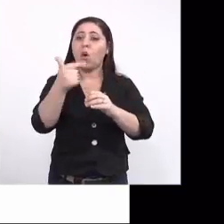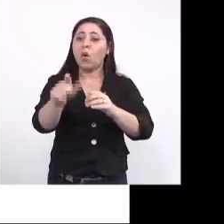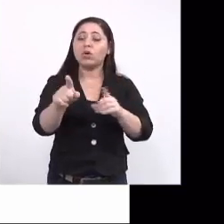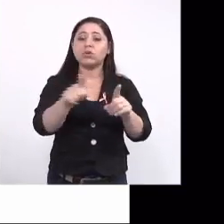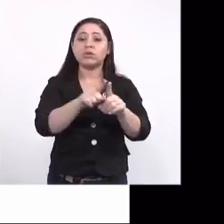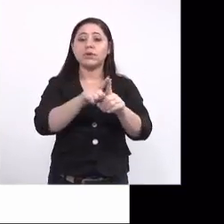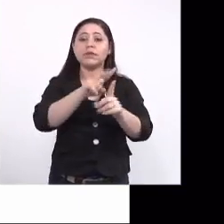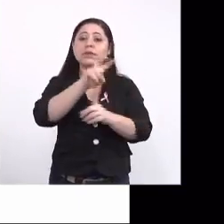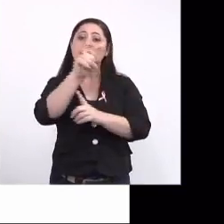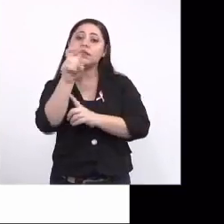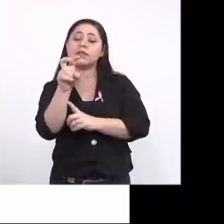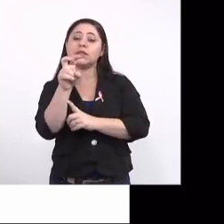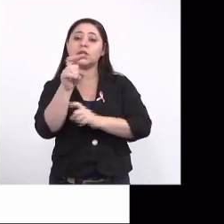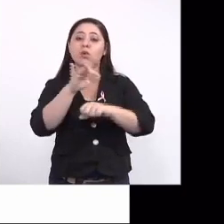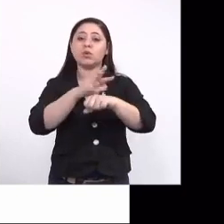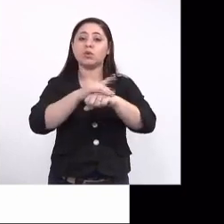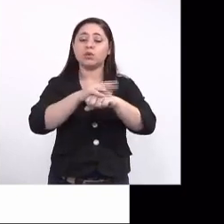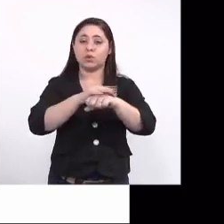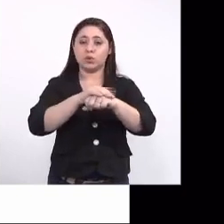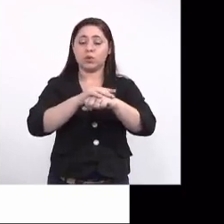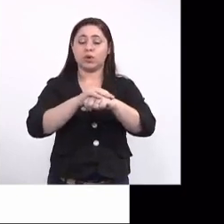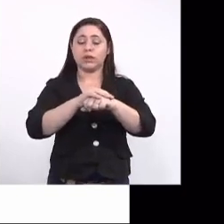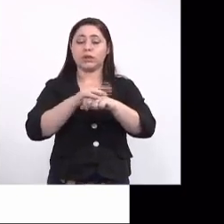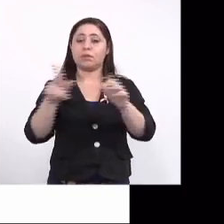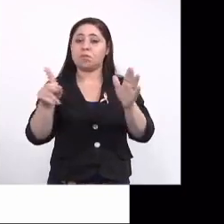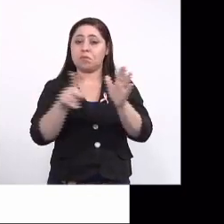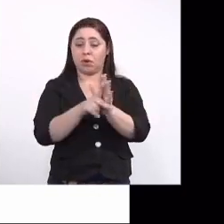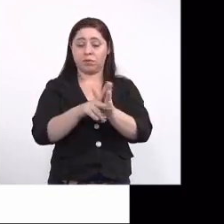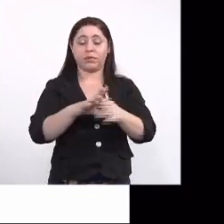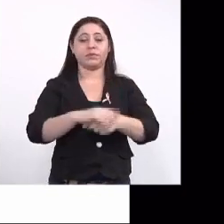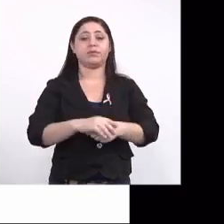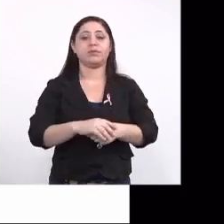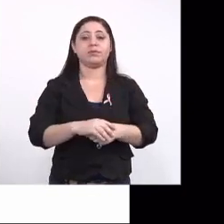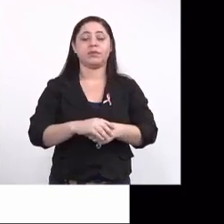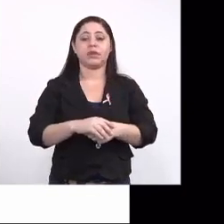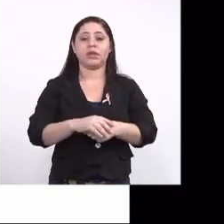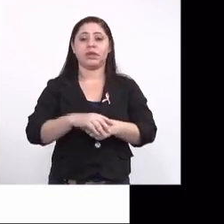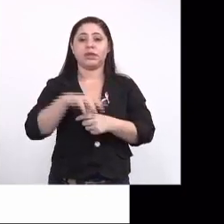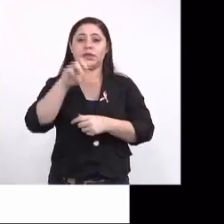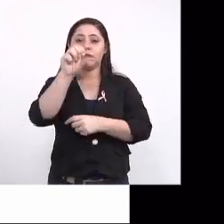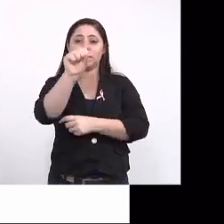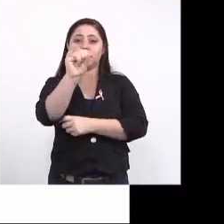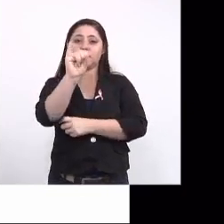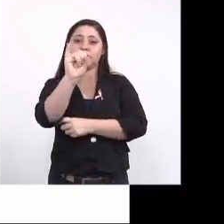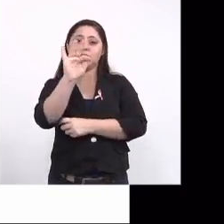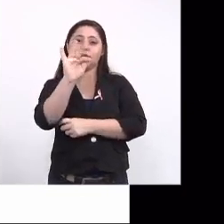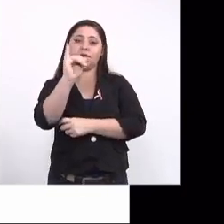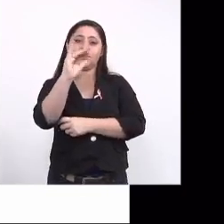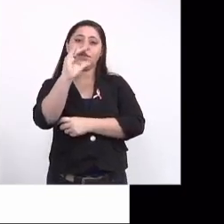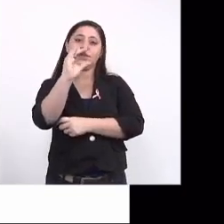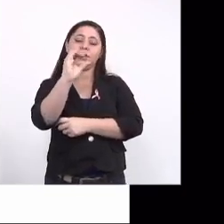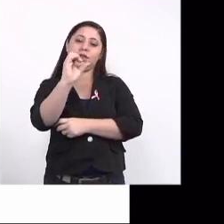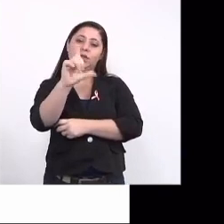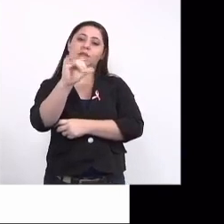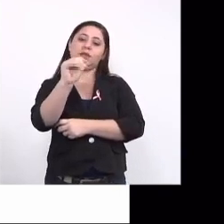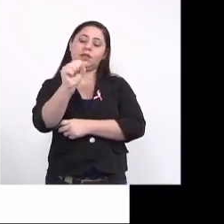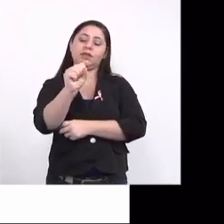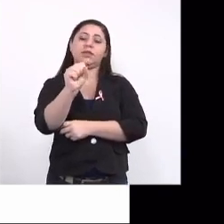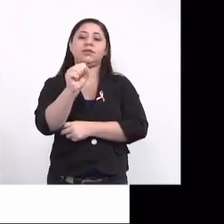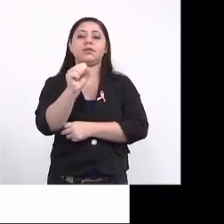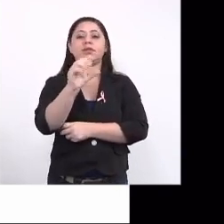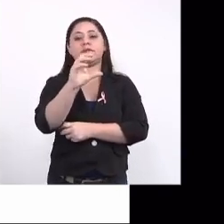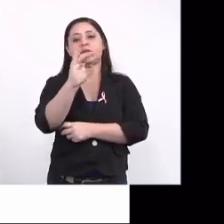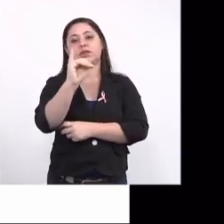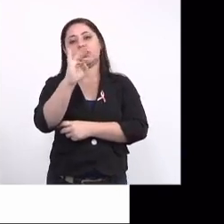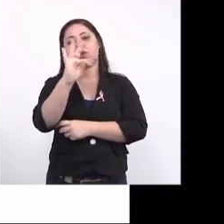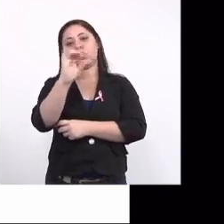cinco infecções de etiologia infecciosa, que é a Sifne, Soxoplasmose, Rubéola, Cito-Meganovírus